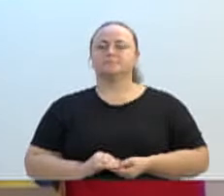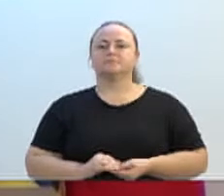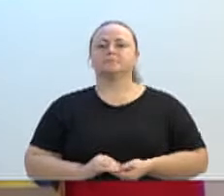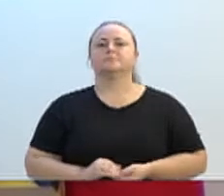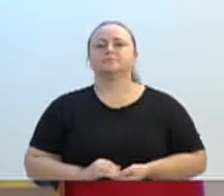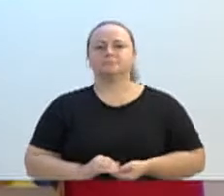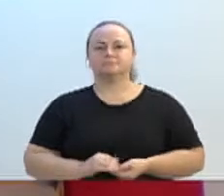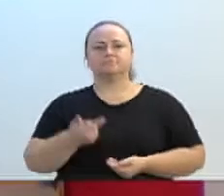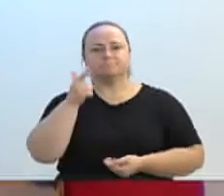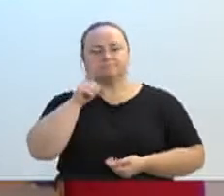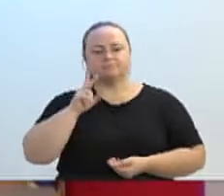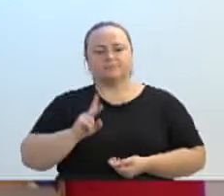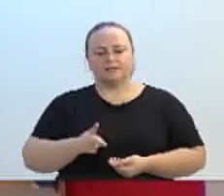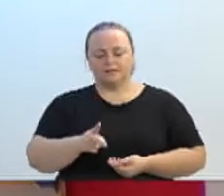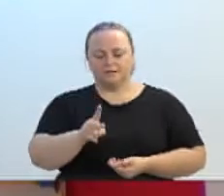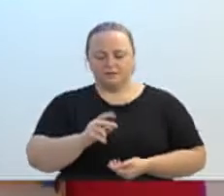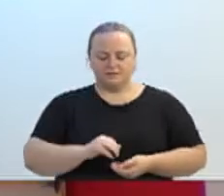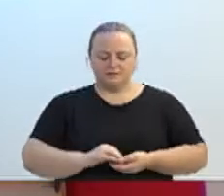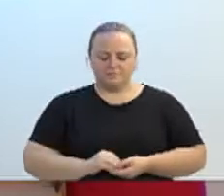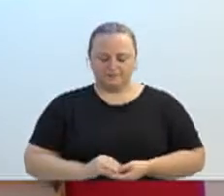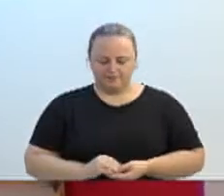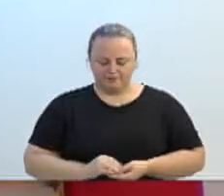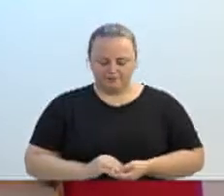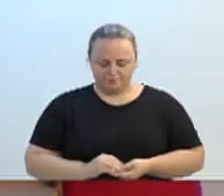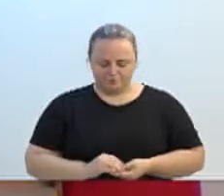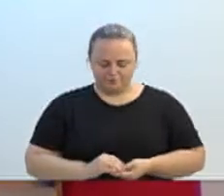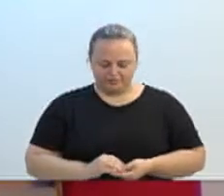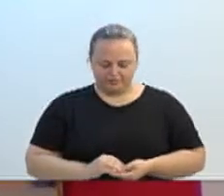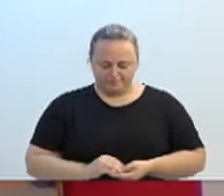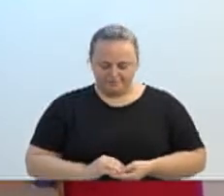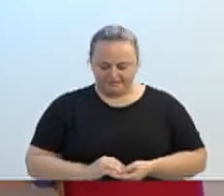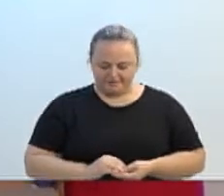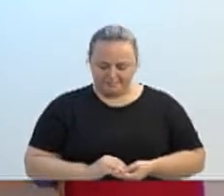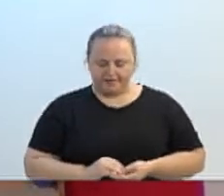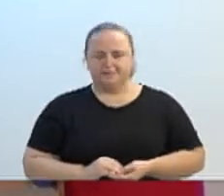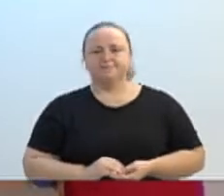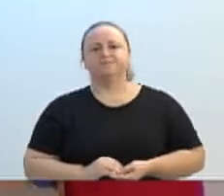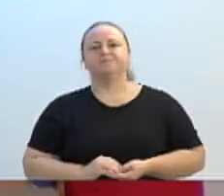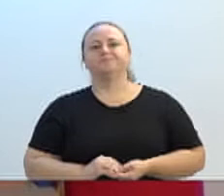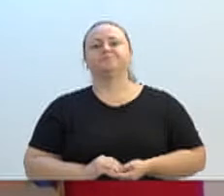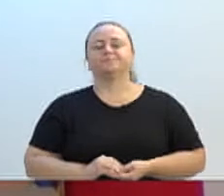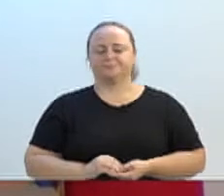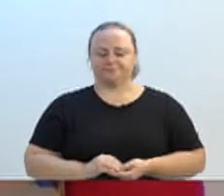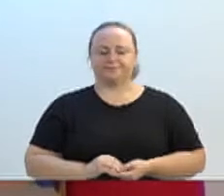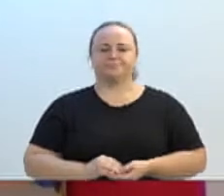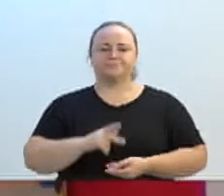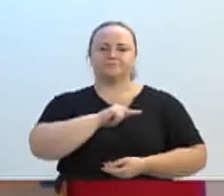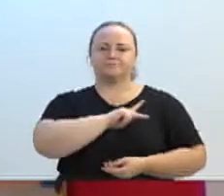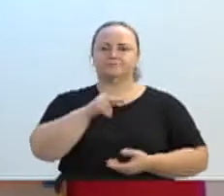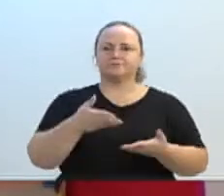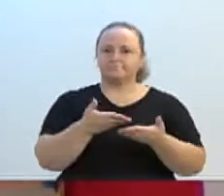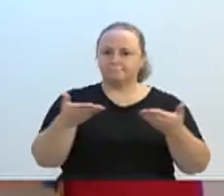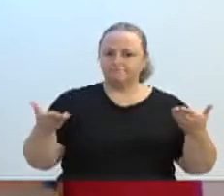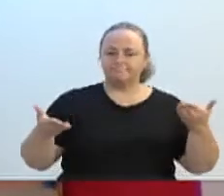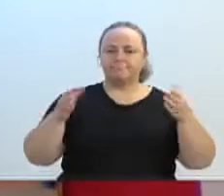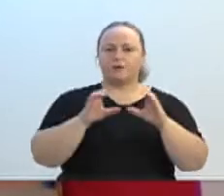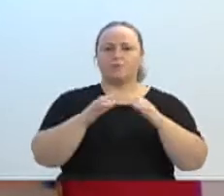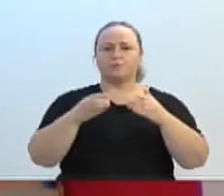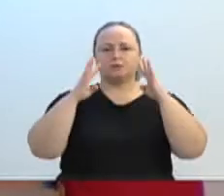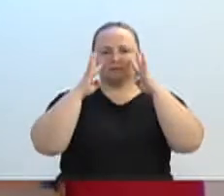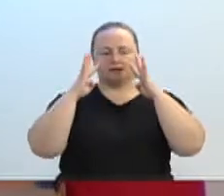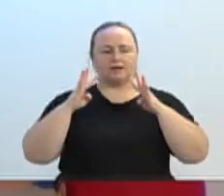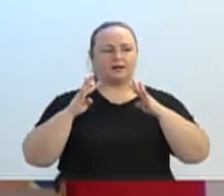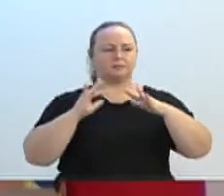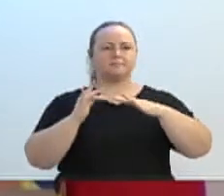os trabalhos na tarde de hoje. Bem, presidente e comunidade que nos acompanha pelas redes